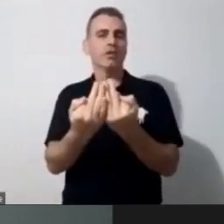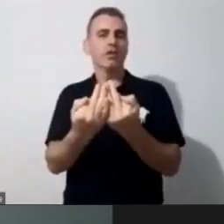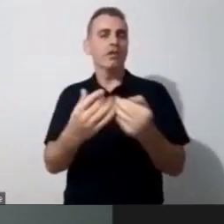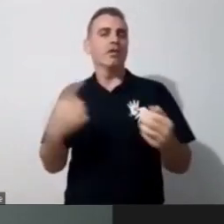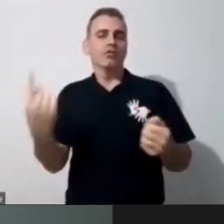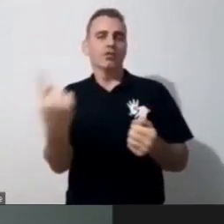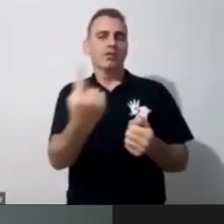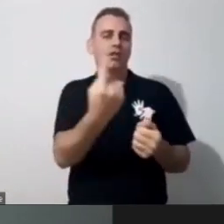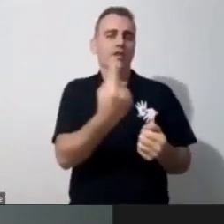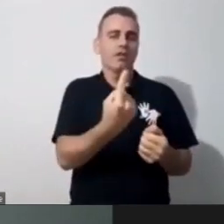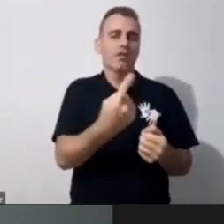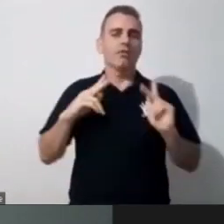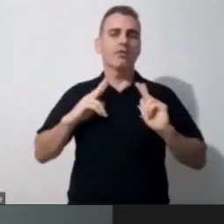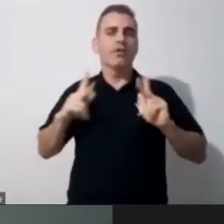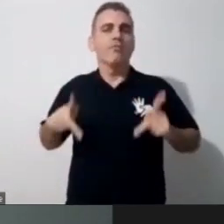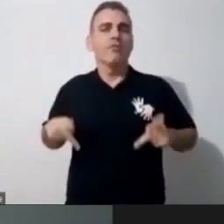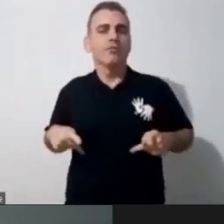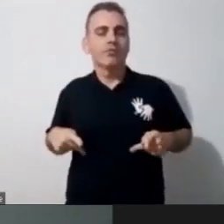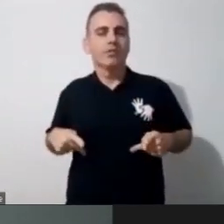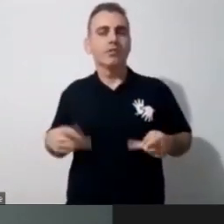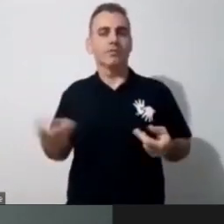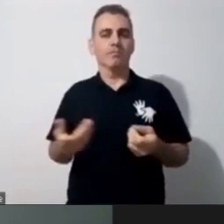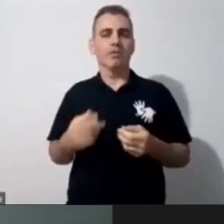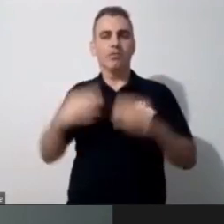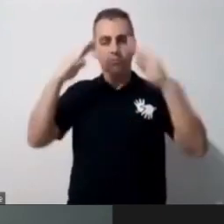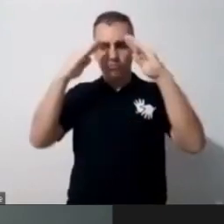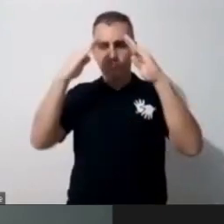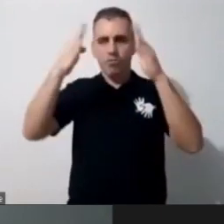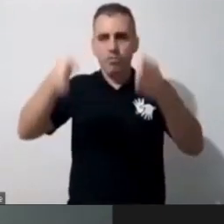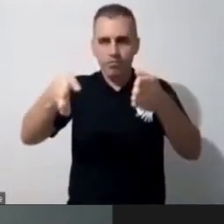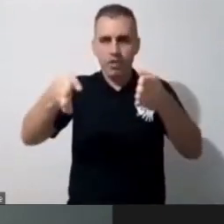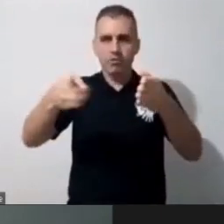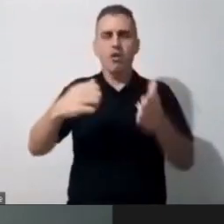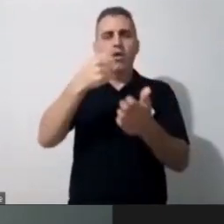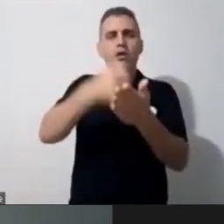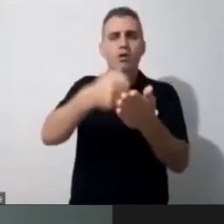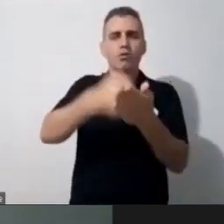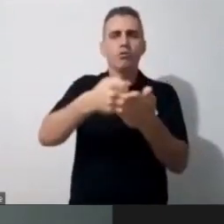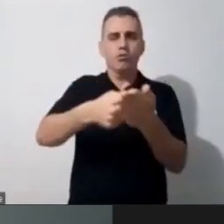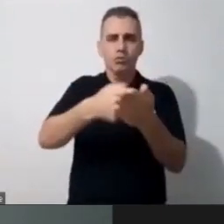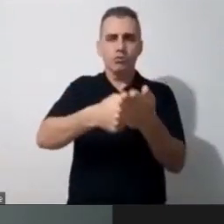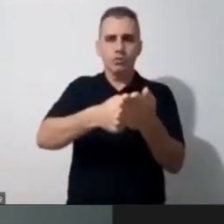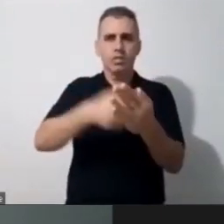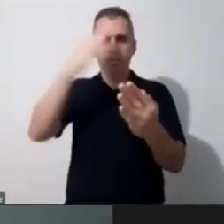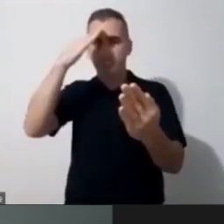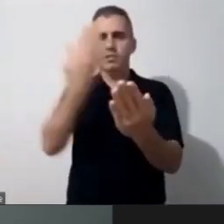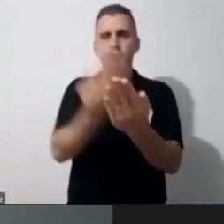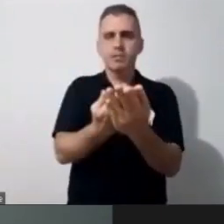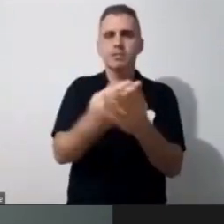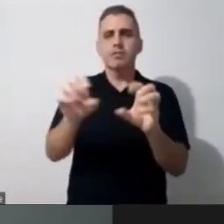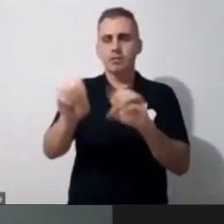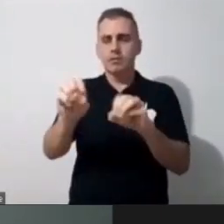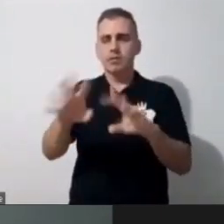dele, então, eu levo como meta continuar lutando e acreditando pela minha educação para todos,